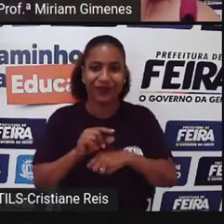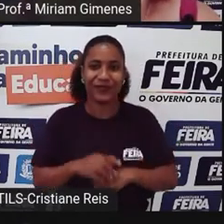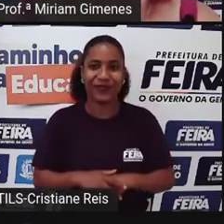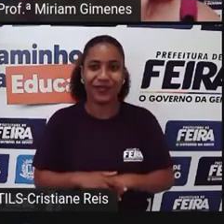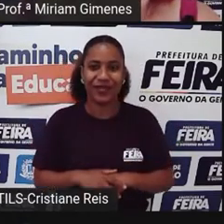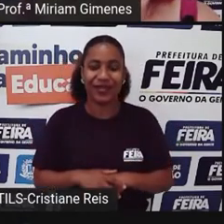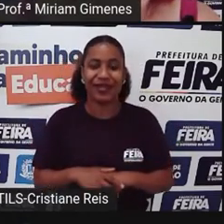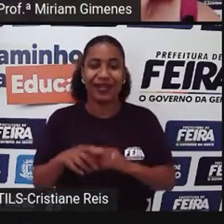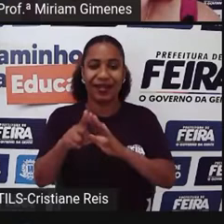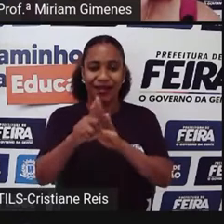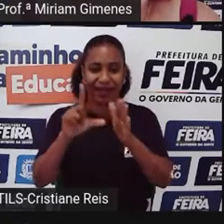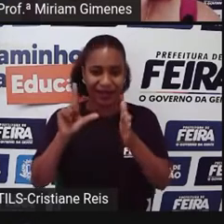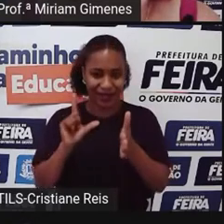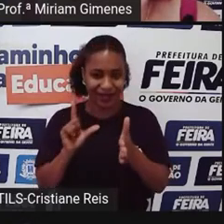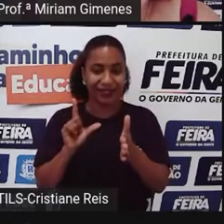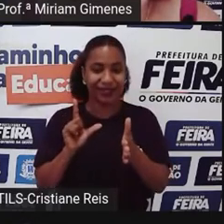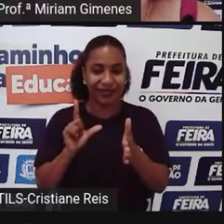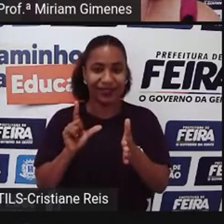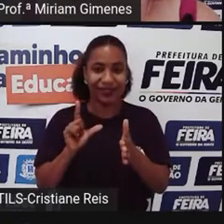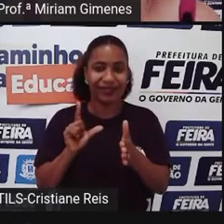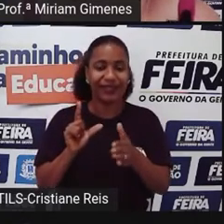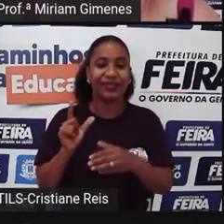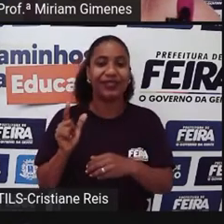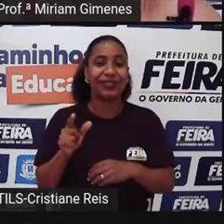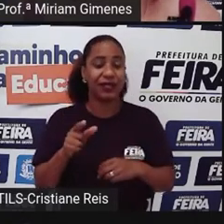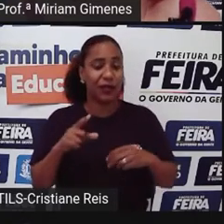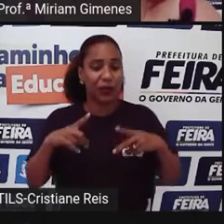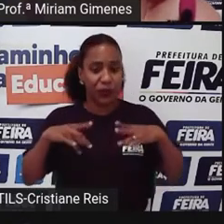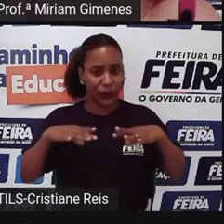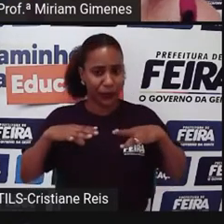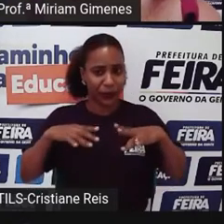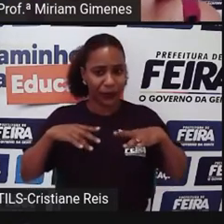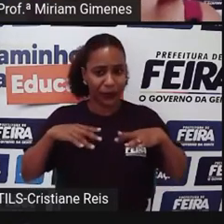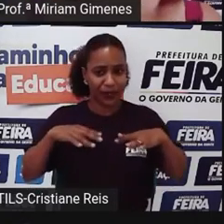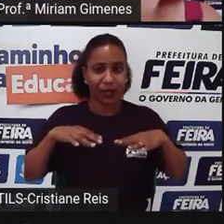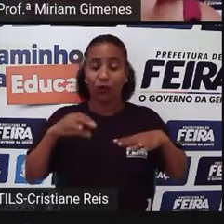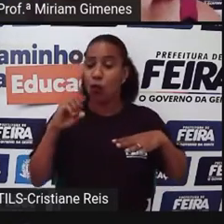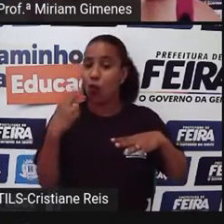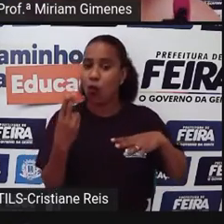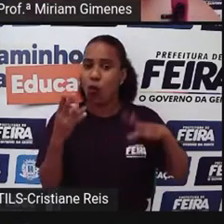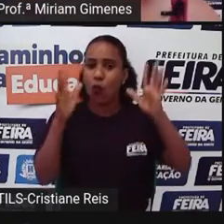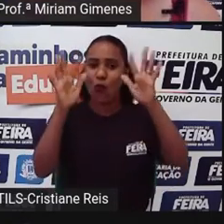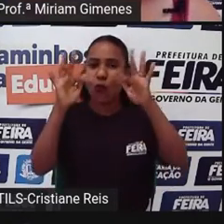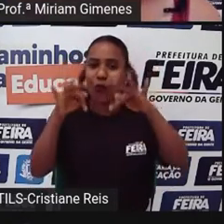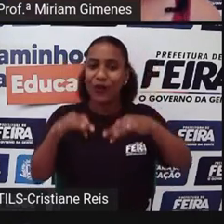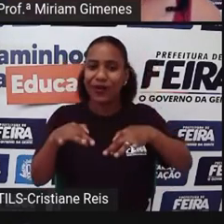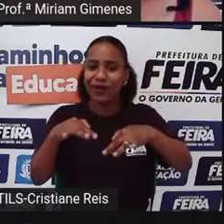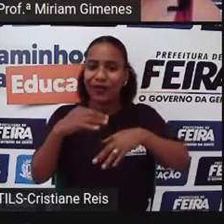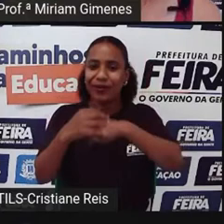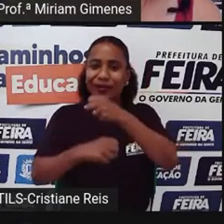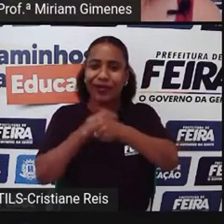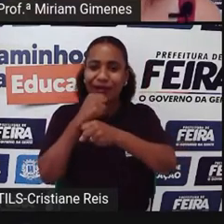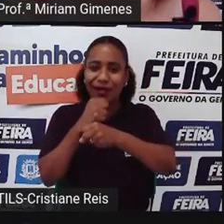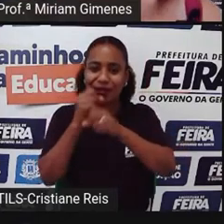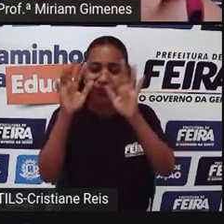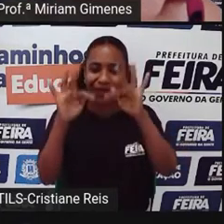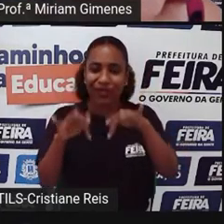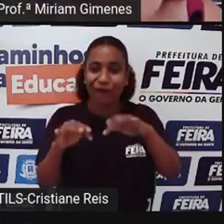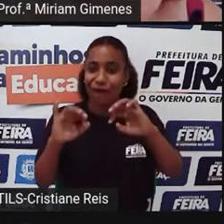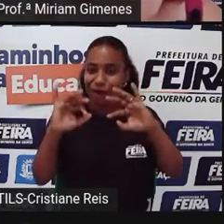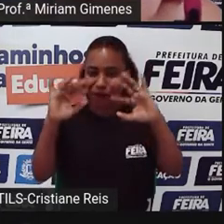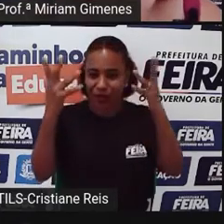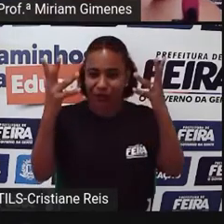de feriados Final de ano Né? É muito comum A gente ouvir histórias E ver cenas De abandonos Né?